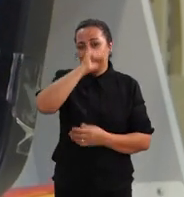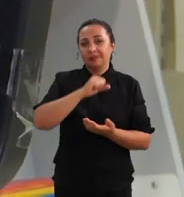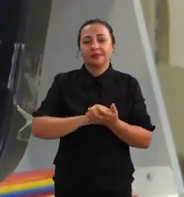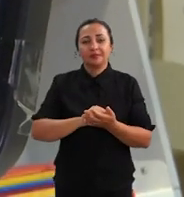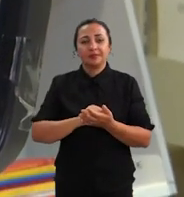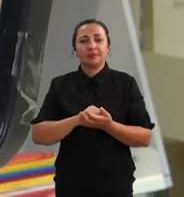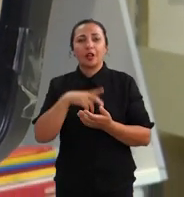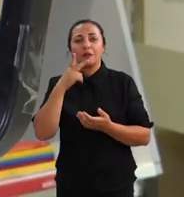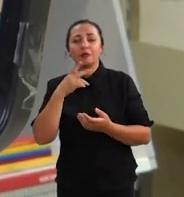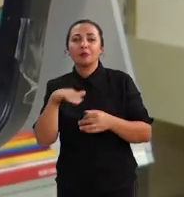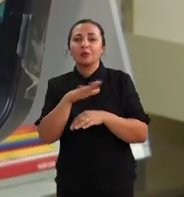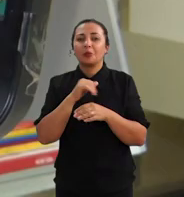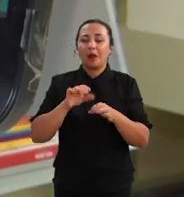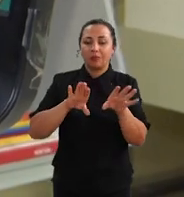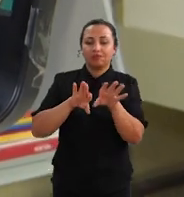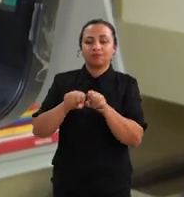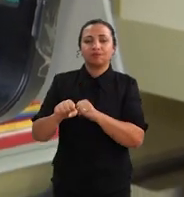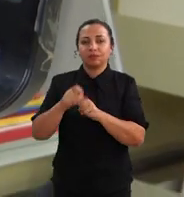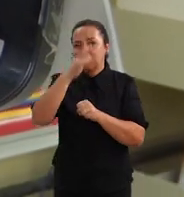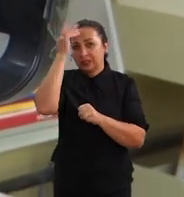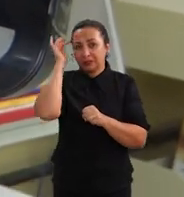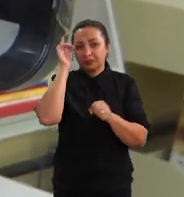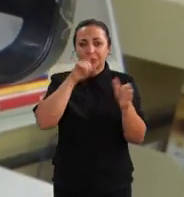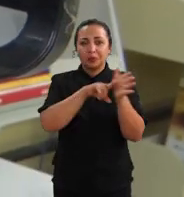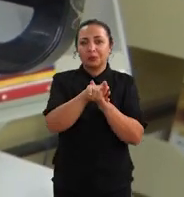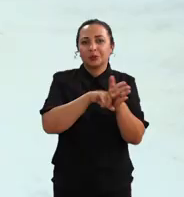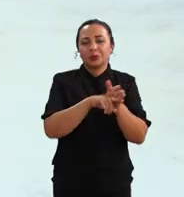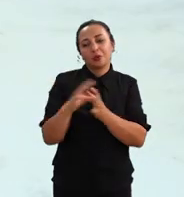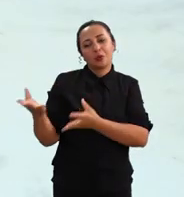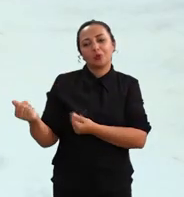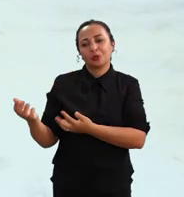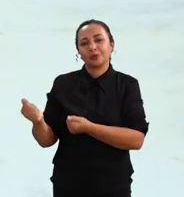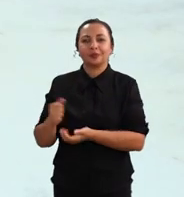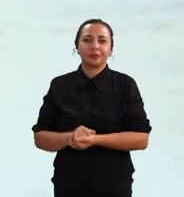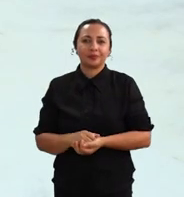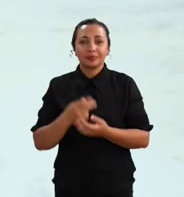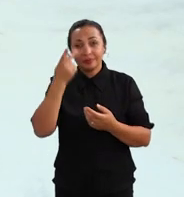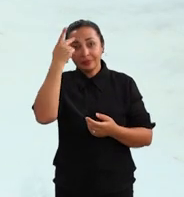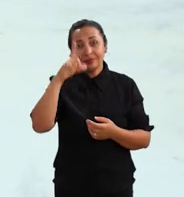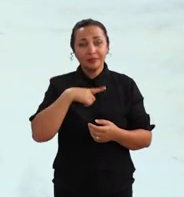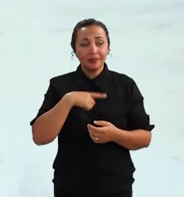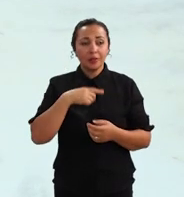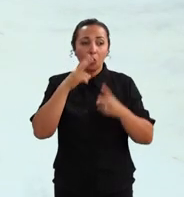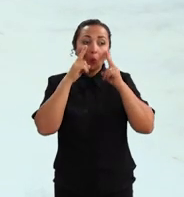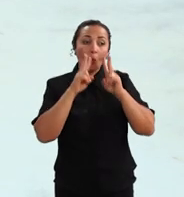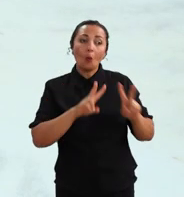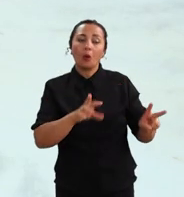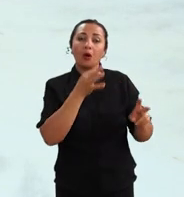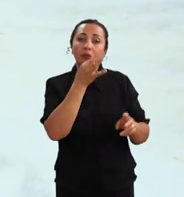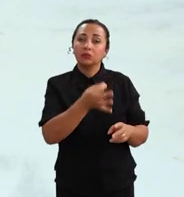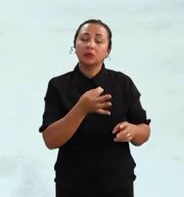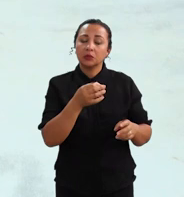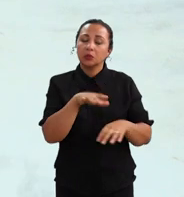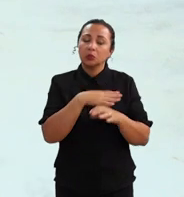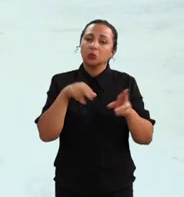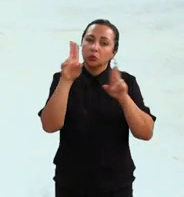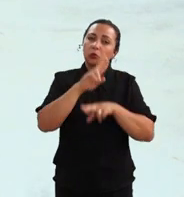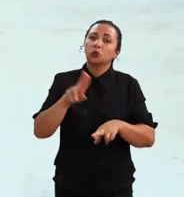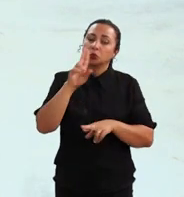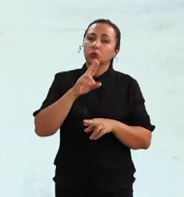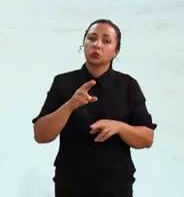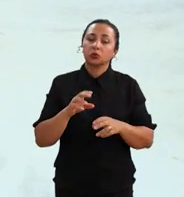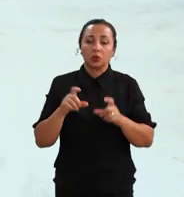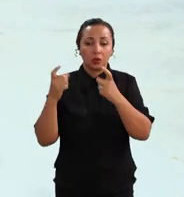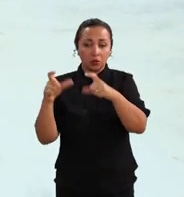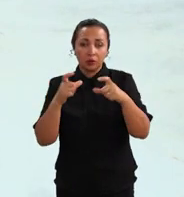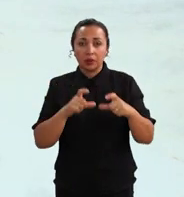dizem respeito à formação do pesquisador juvenil. Para que ele tenha um olhar crítico em relação ao uso das fontes de informação